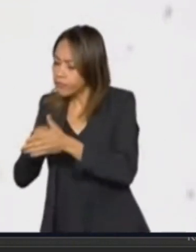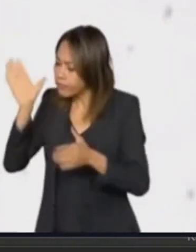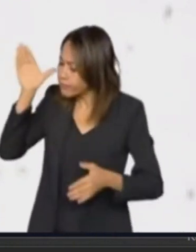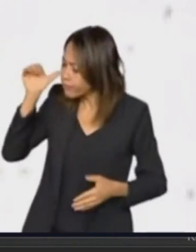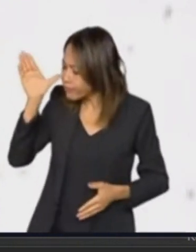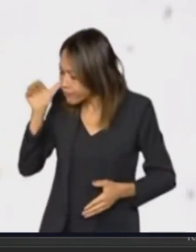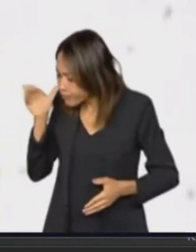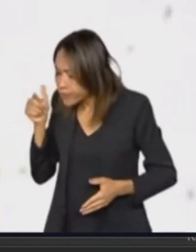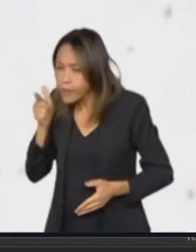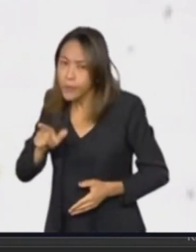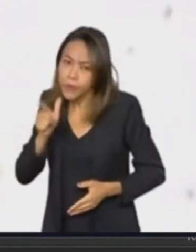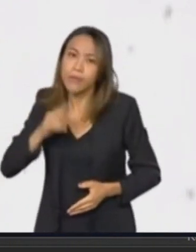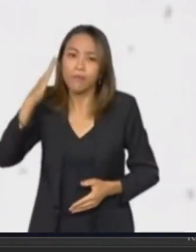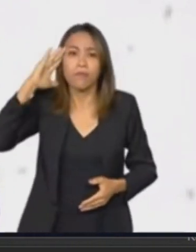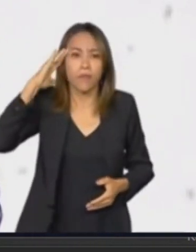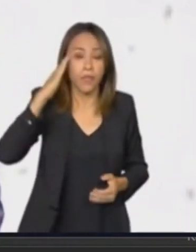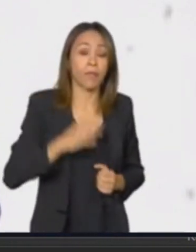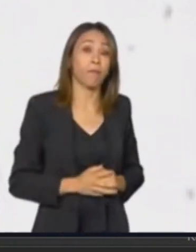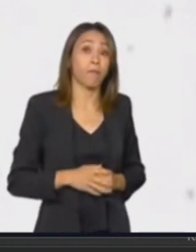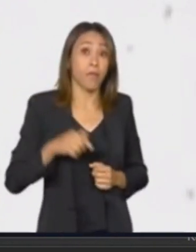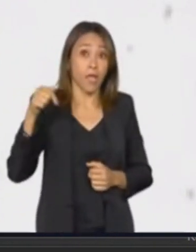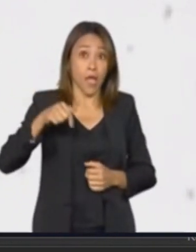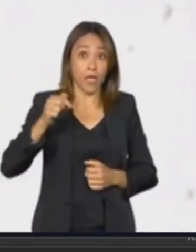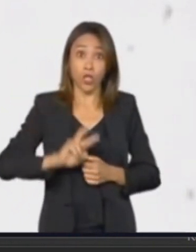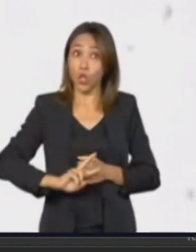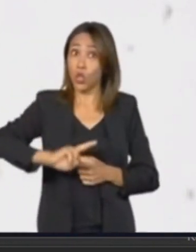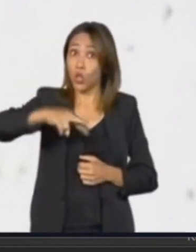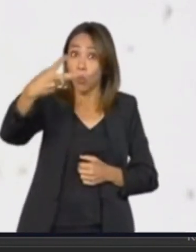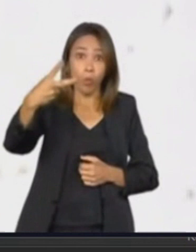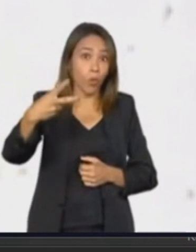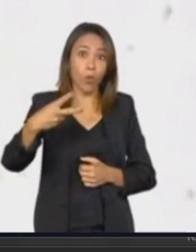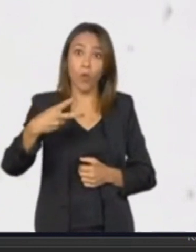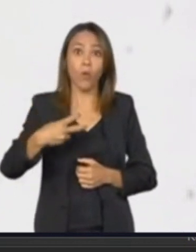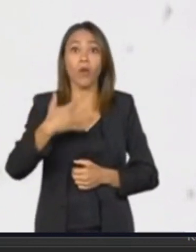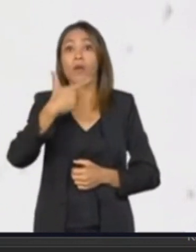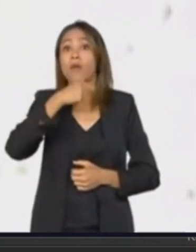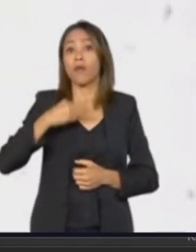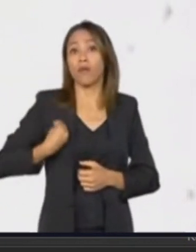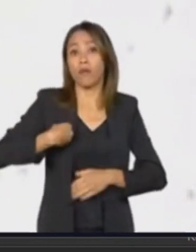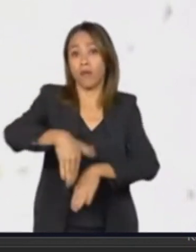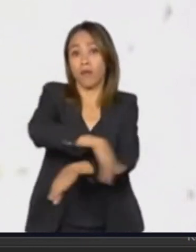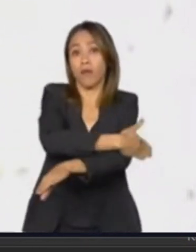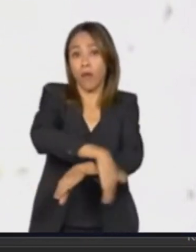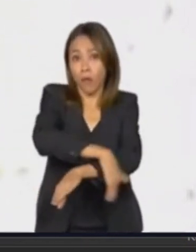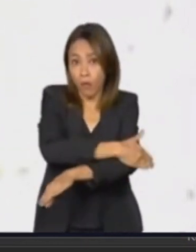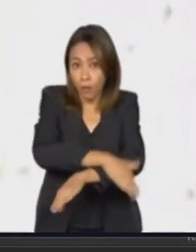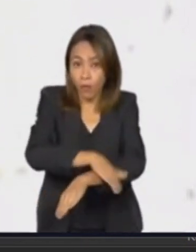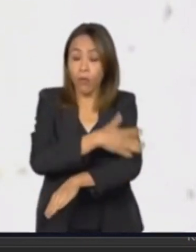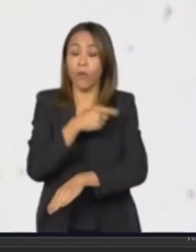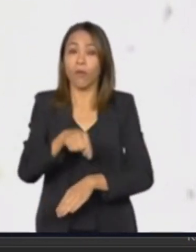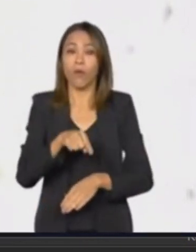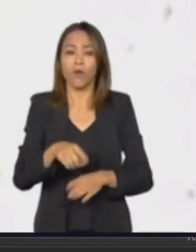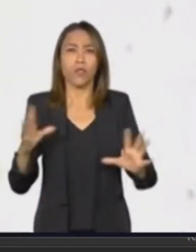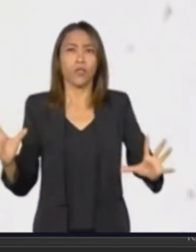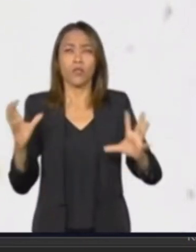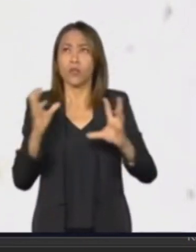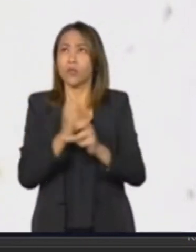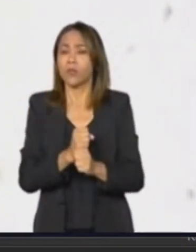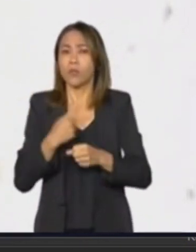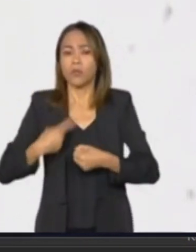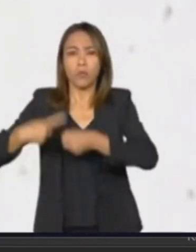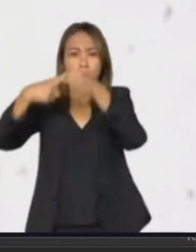quase dobrou entre 2018 e 2023. está presente em 42% total de municípios do país,